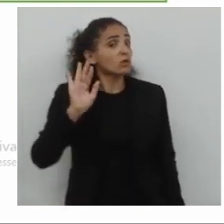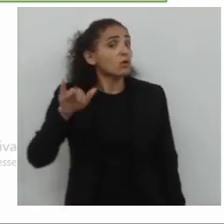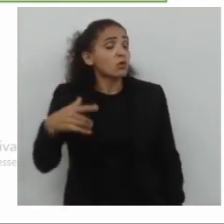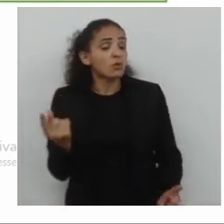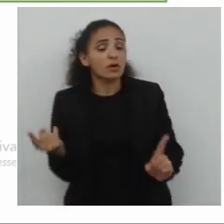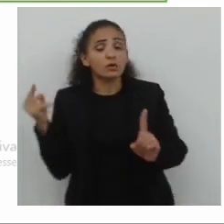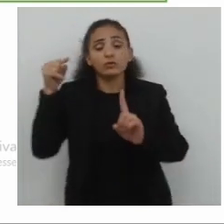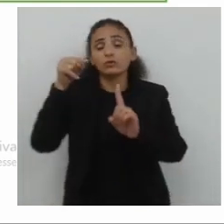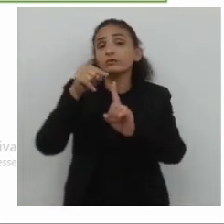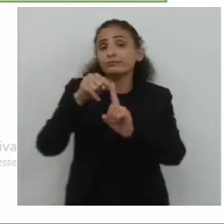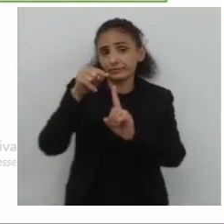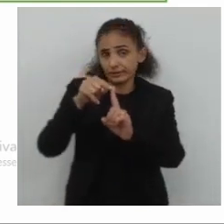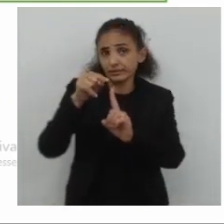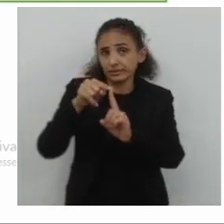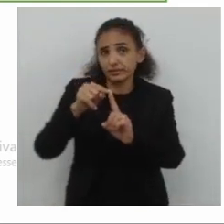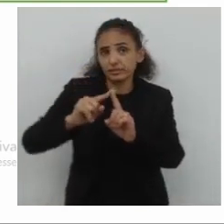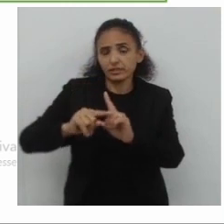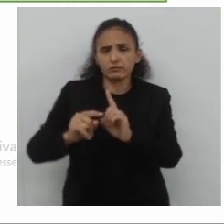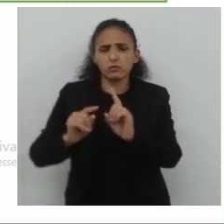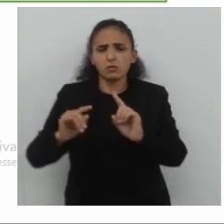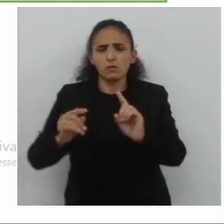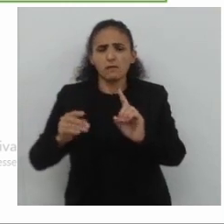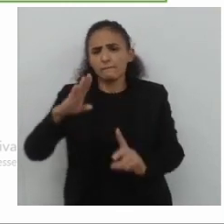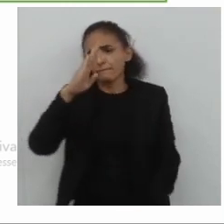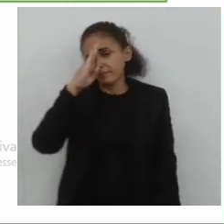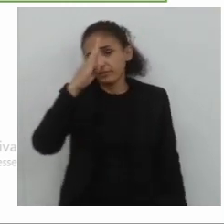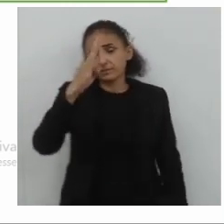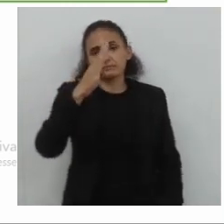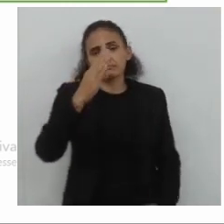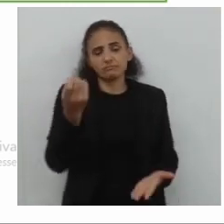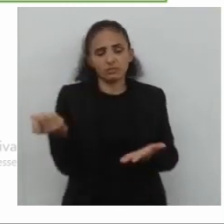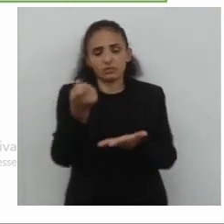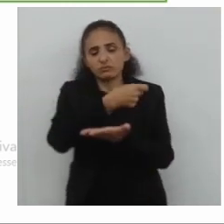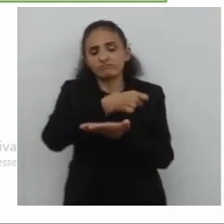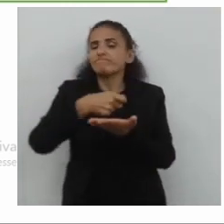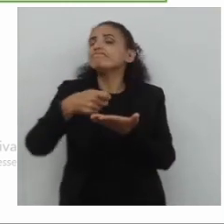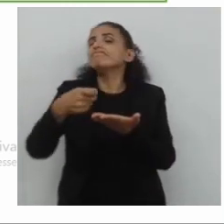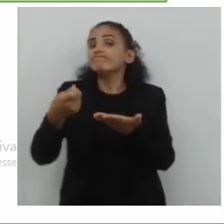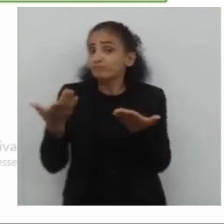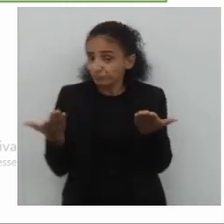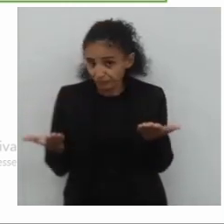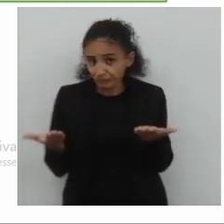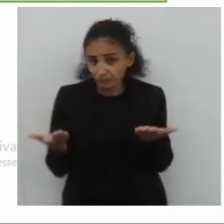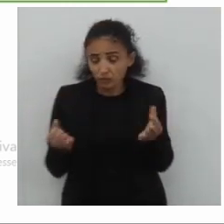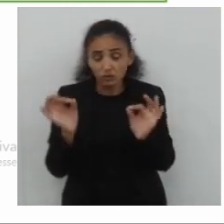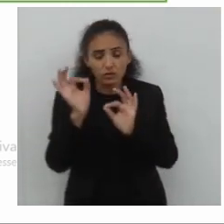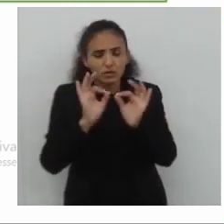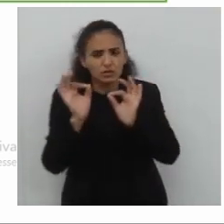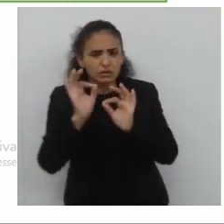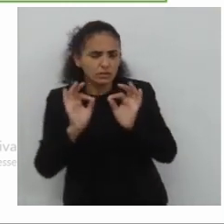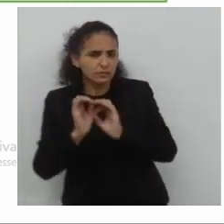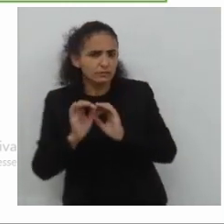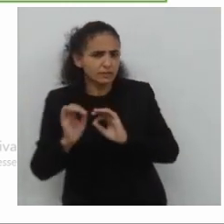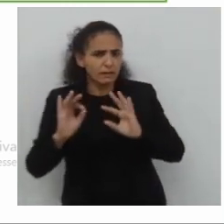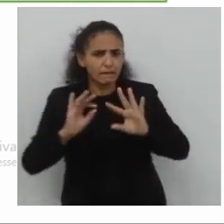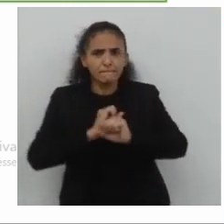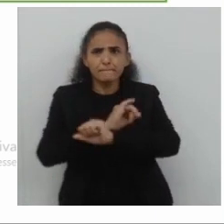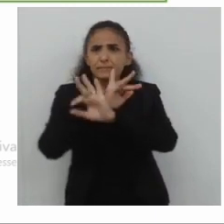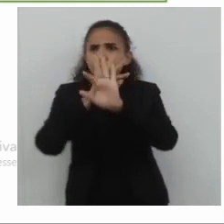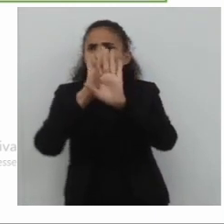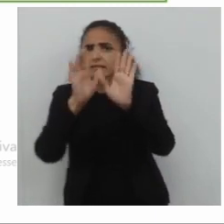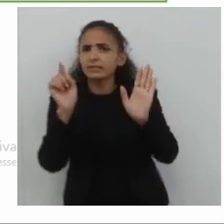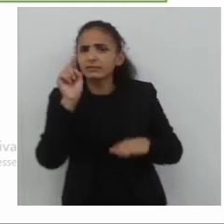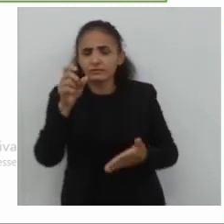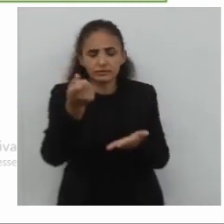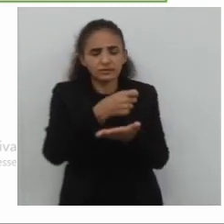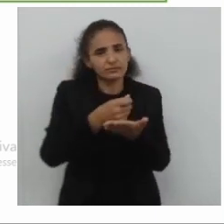escrever. Todo texto tem um objetivo central. Então, aqui eu tenho. O objetivo central do texto. Deve ficar bem claro para